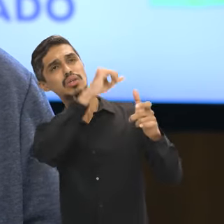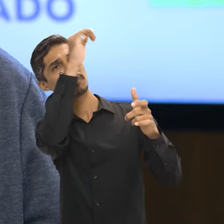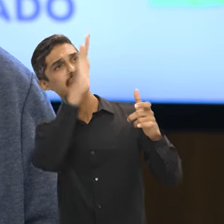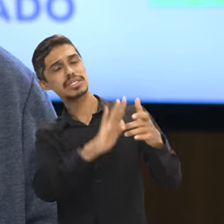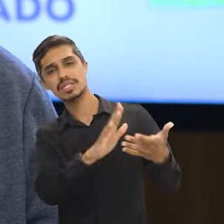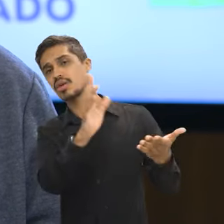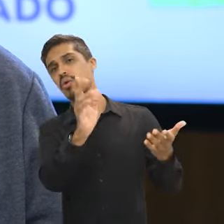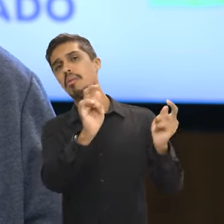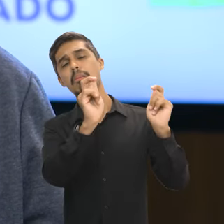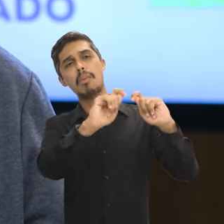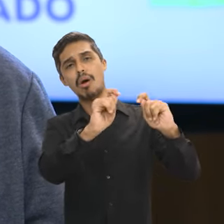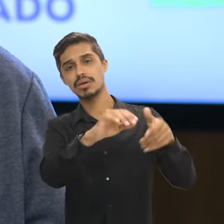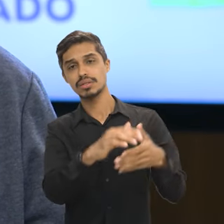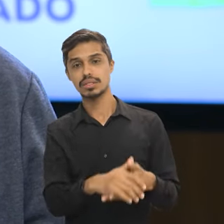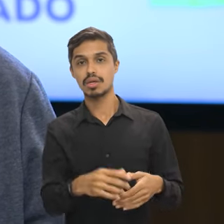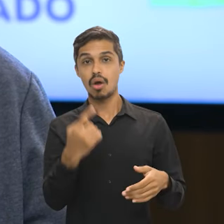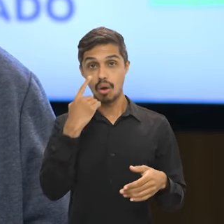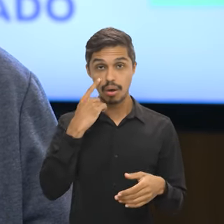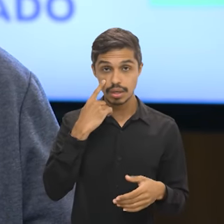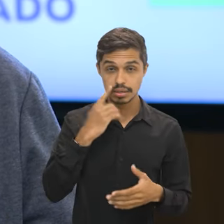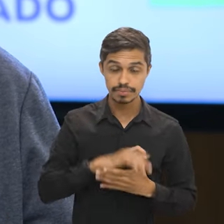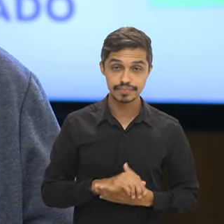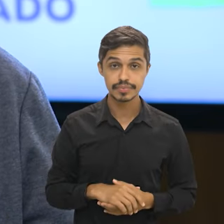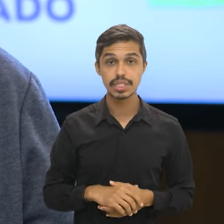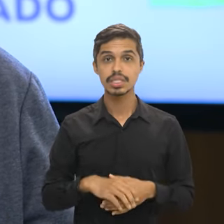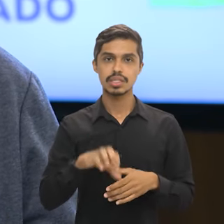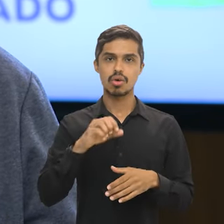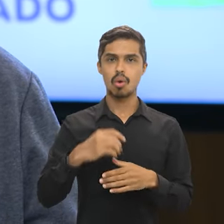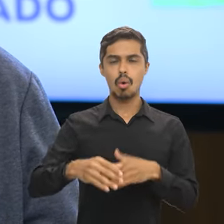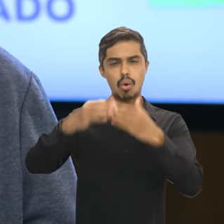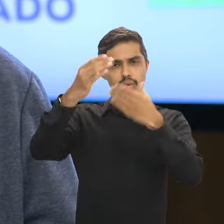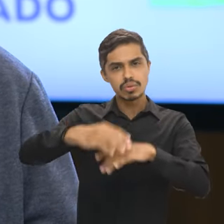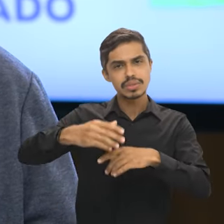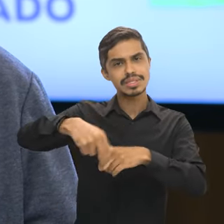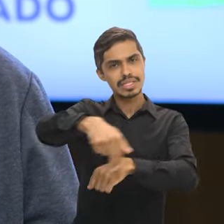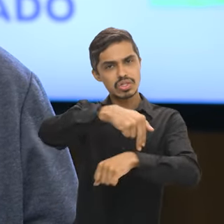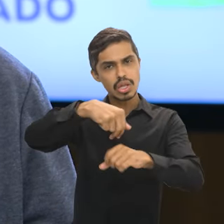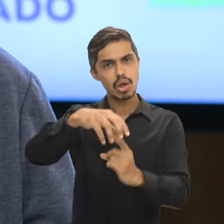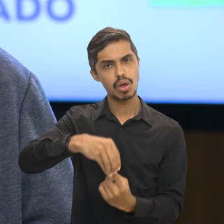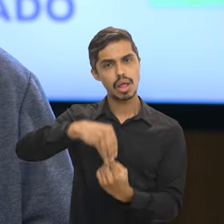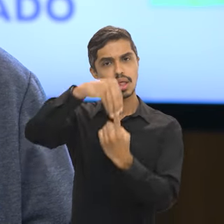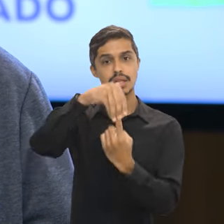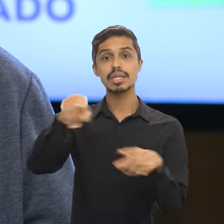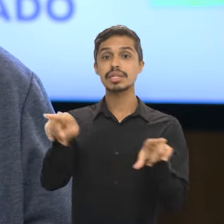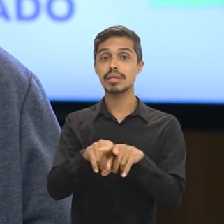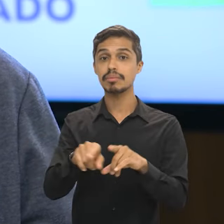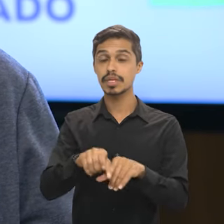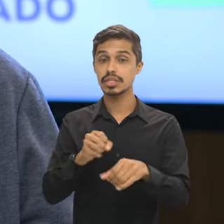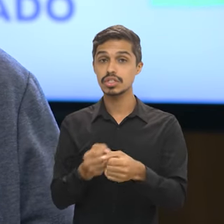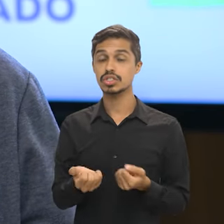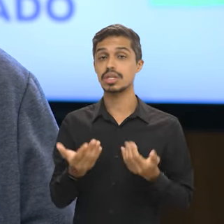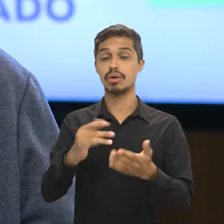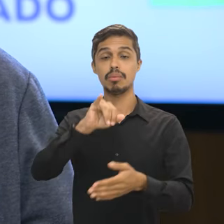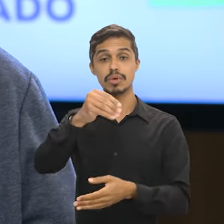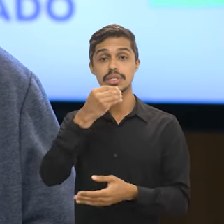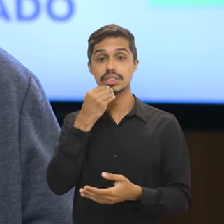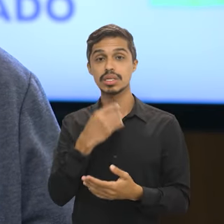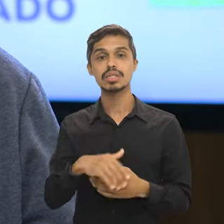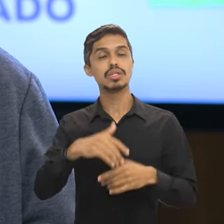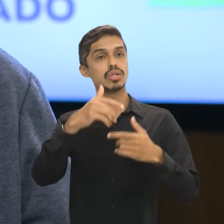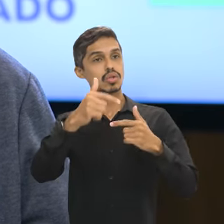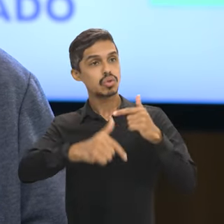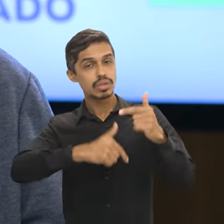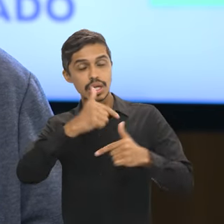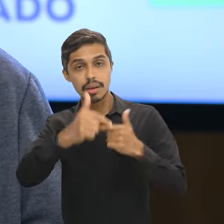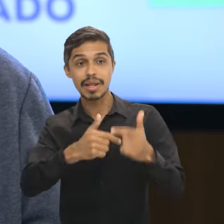do Brasil. Então, o que a gente quer chamar a atenção dos candidatos é que o concurso nacional unificado também é uma oportunidade para ele trabalhar